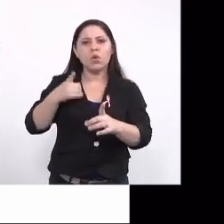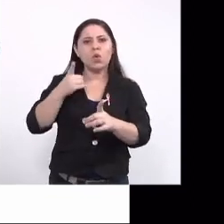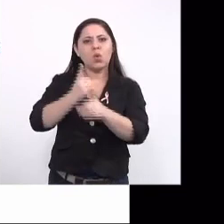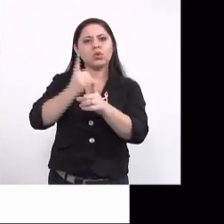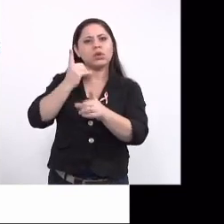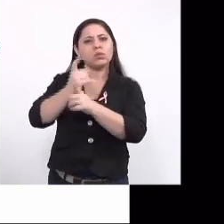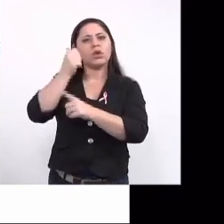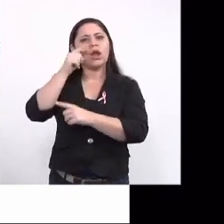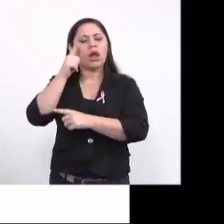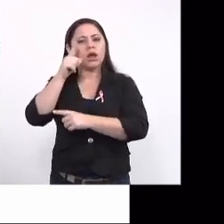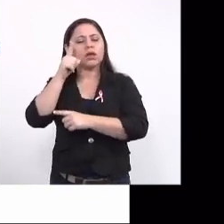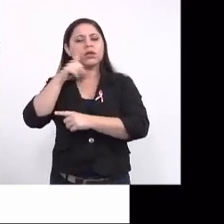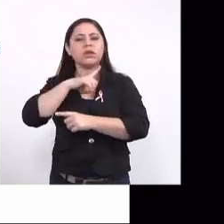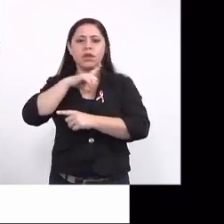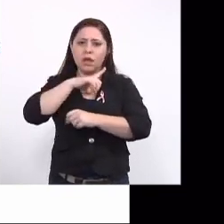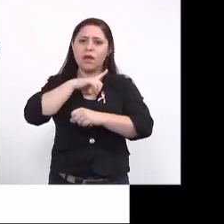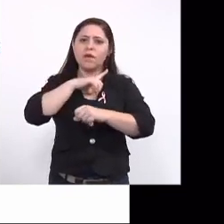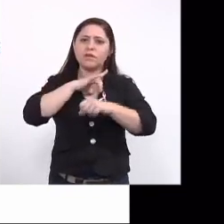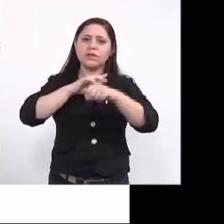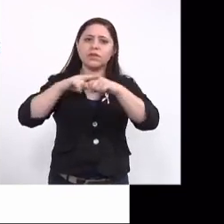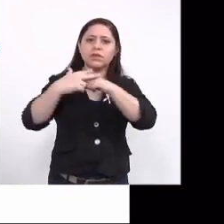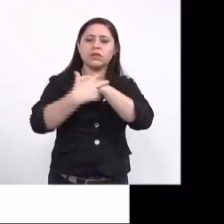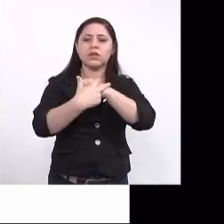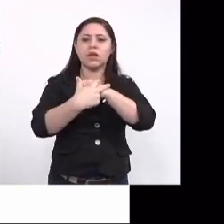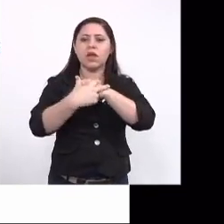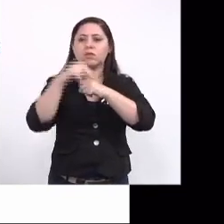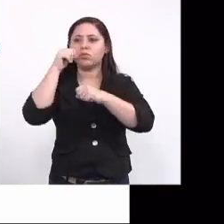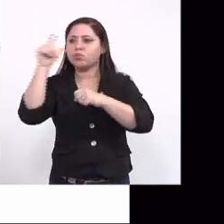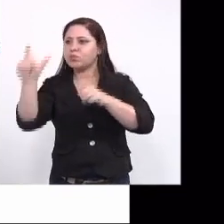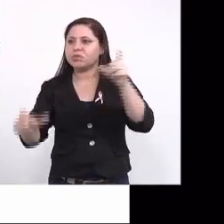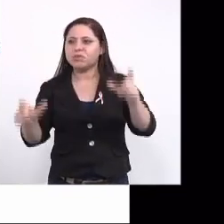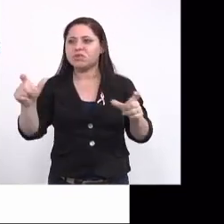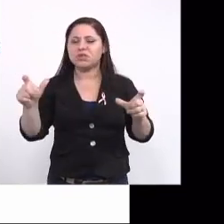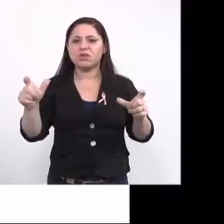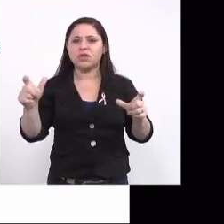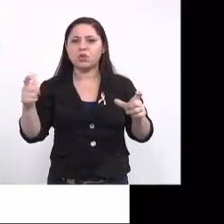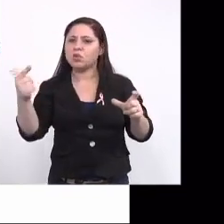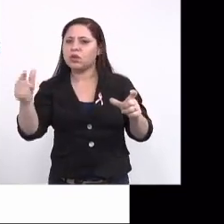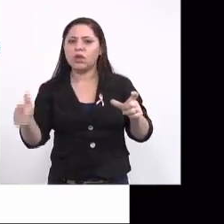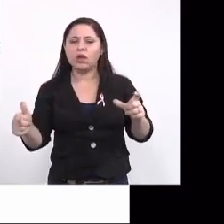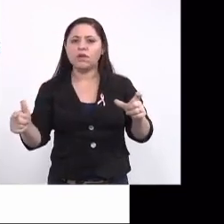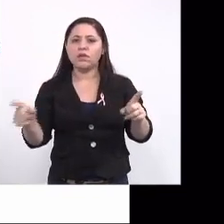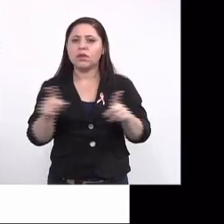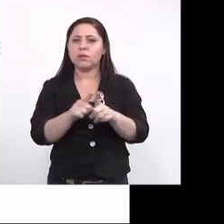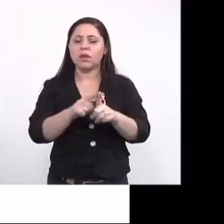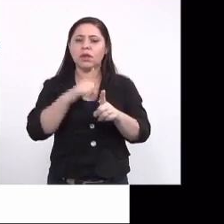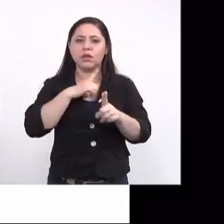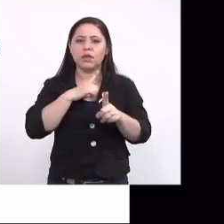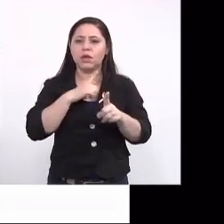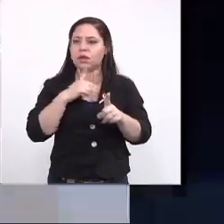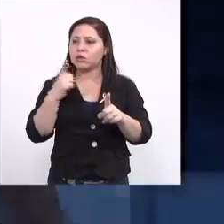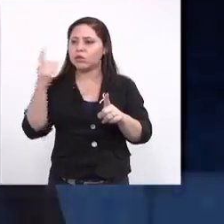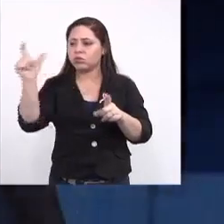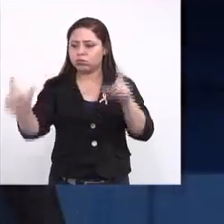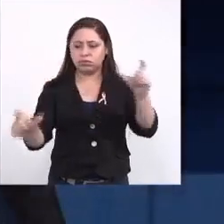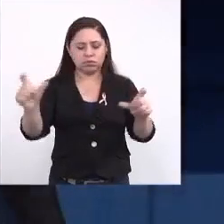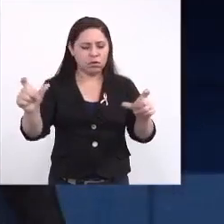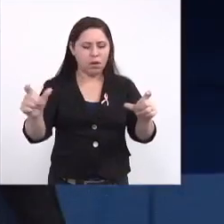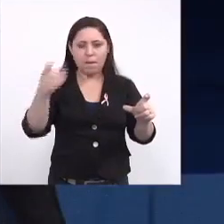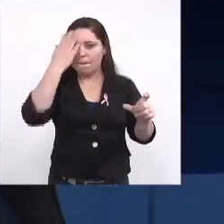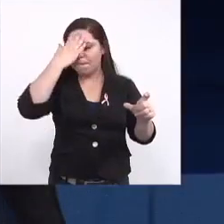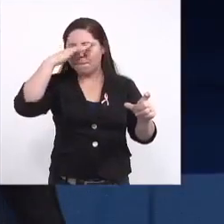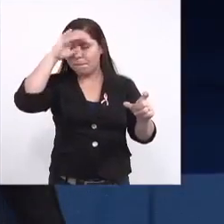mulheres que tiveram Zika e mulheres que não tiveram Zika têm a cobertura, têm a mesma quantidade de mulheres vacinadas para a febre